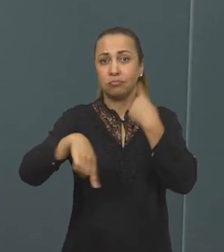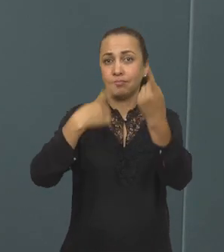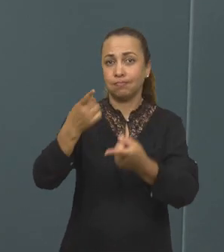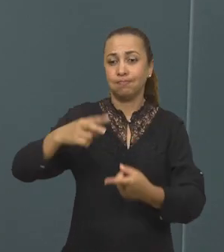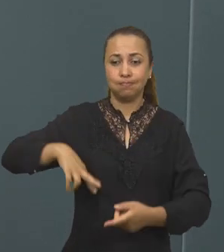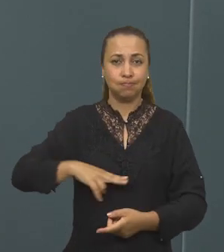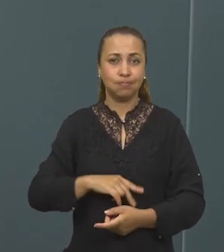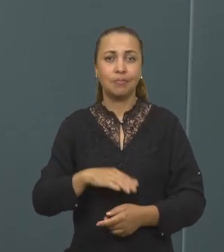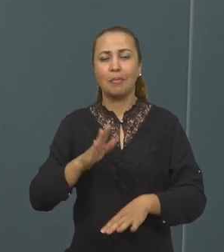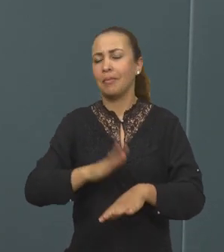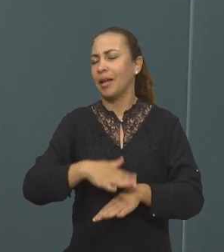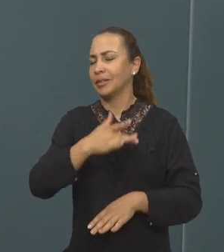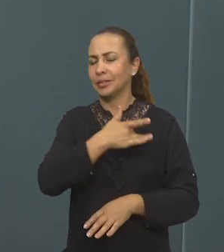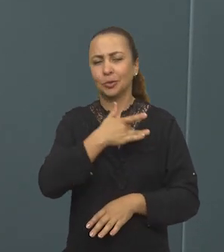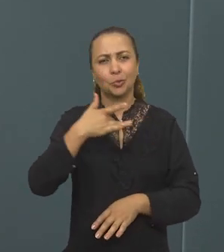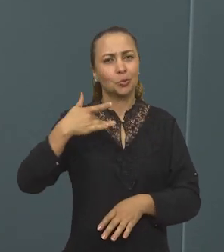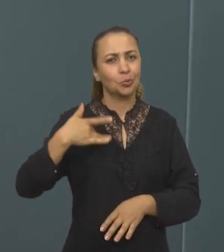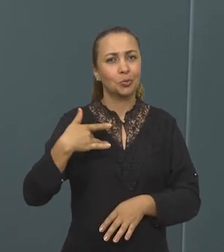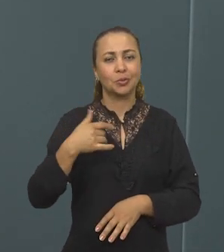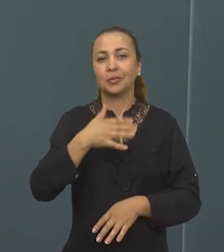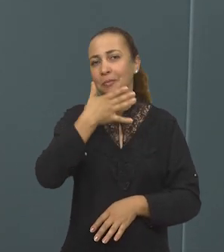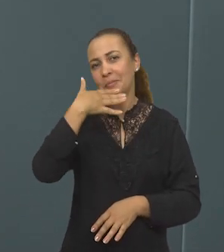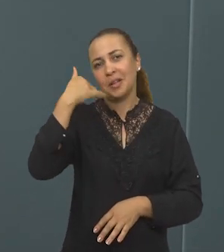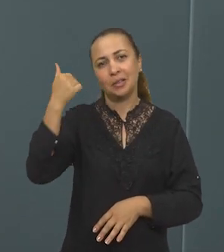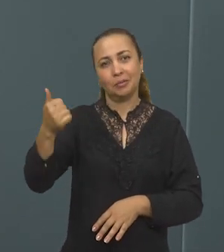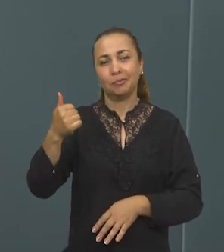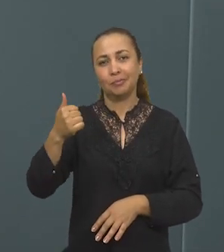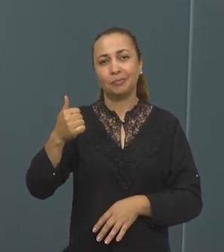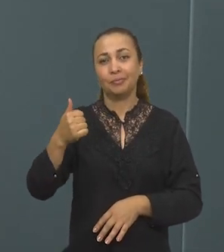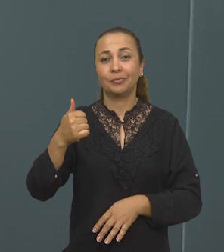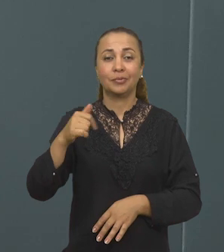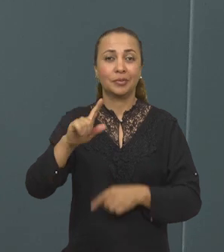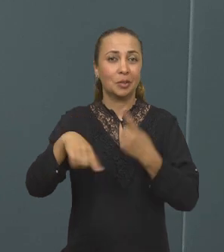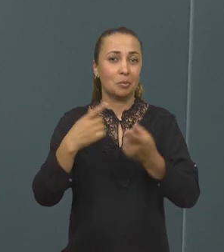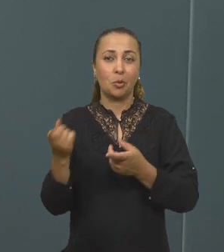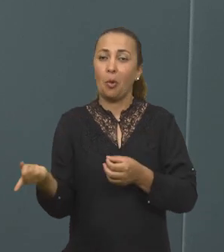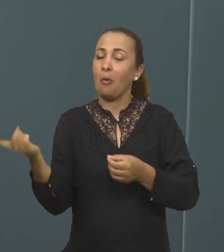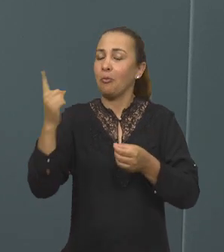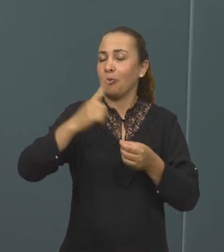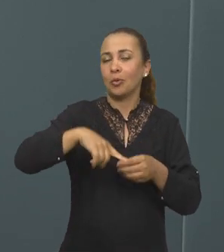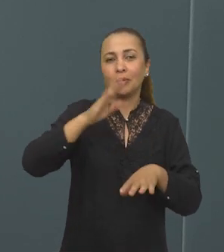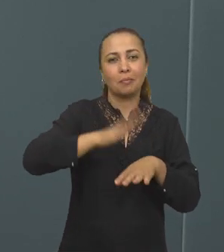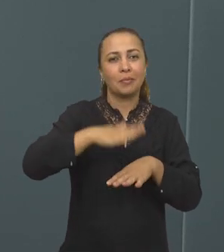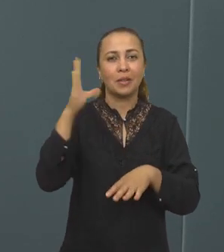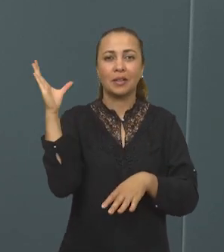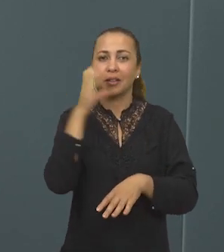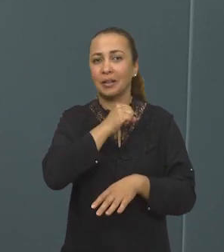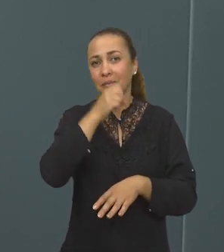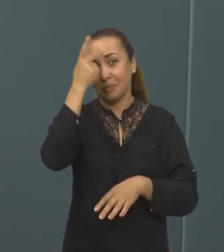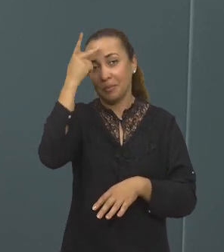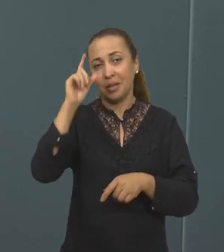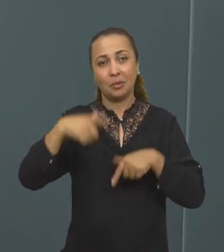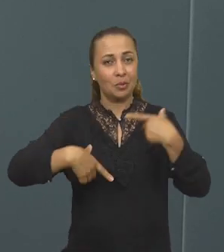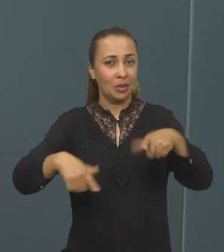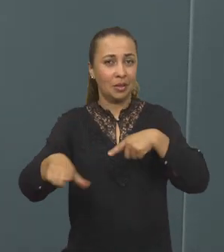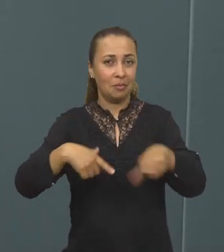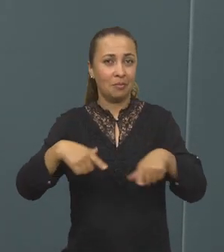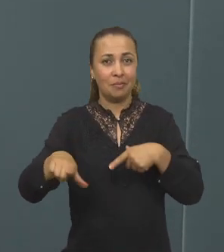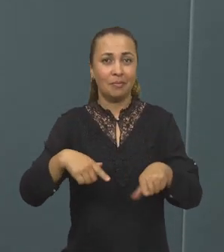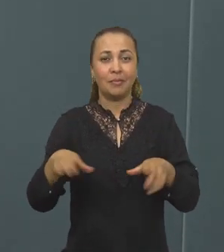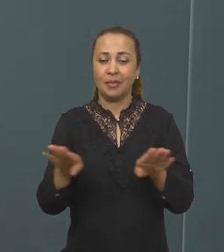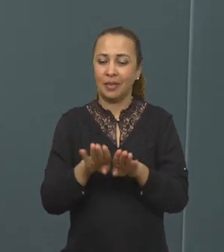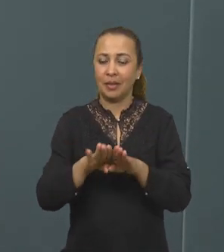pós-operatório mais sadio, vai se recuperar melhor, tendo um retorno mais rápido ao seu trabalho,